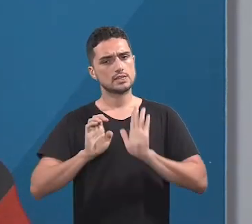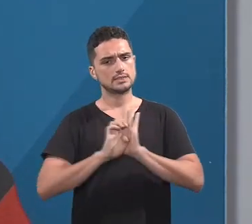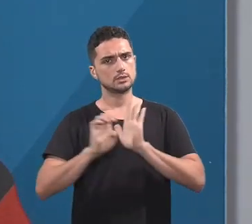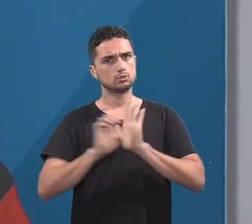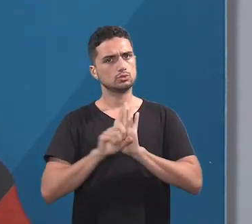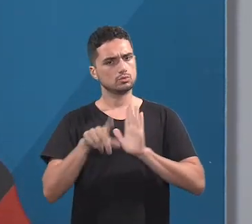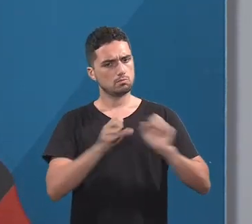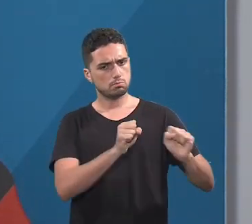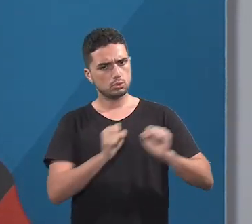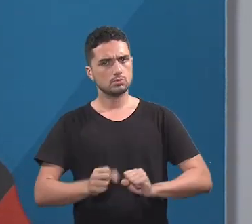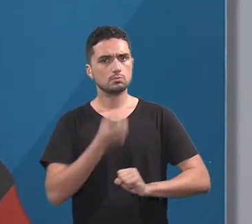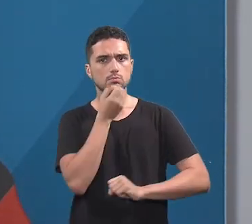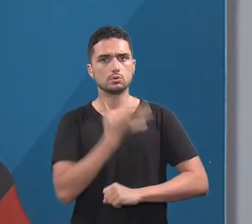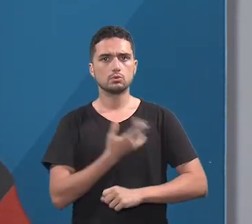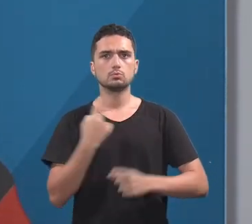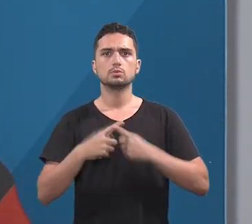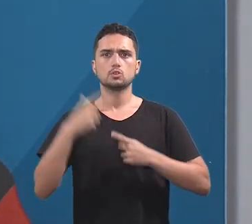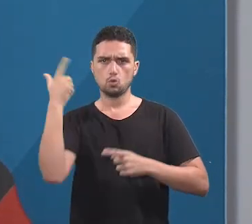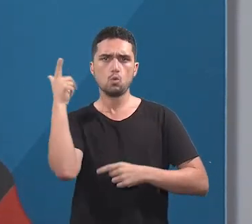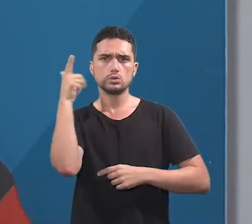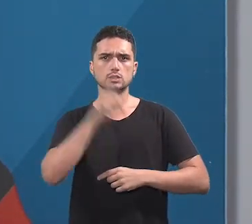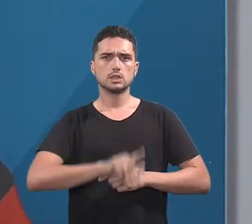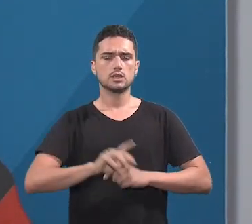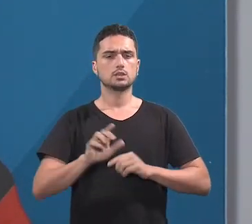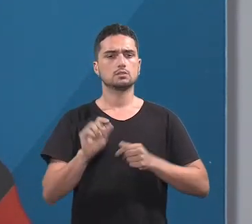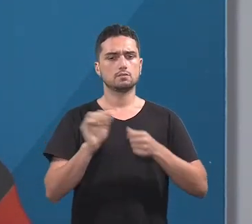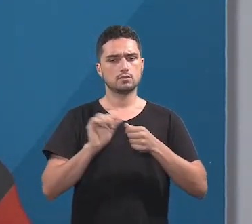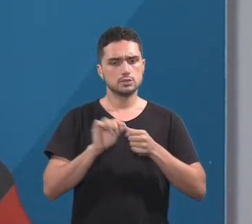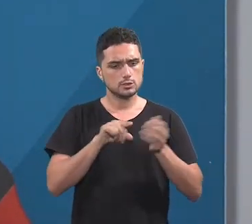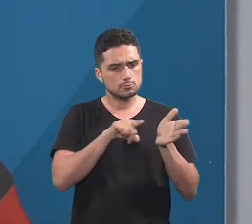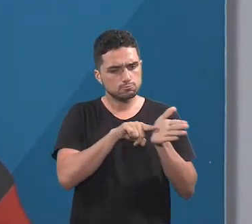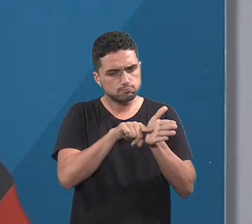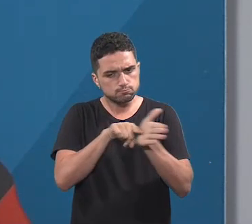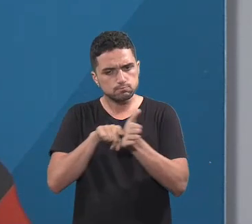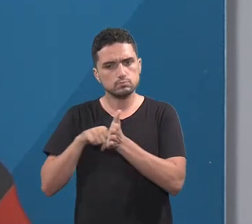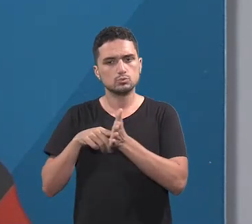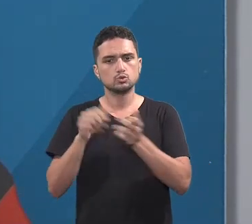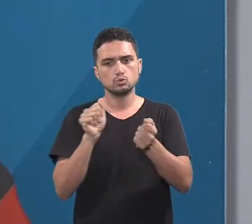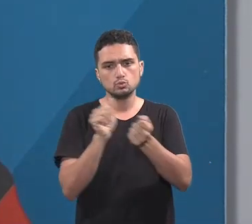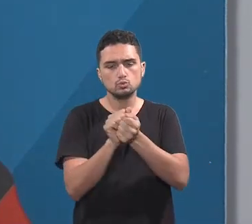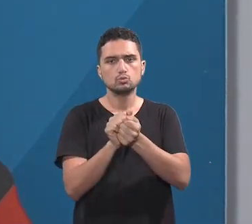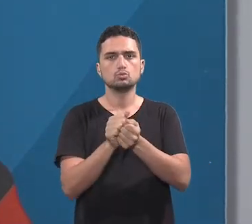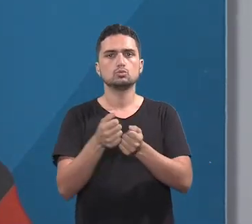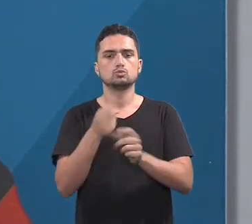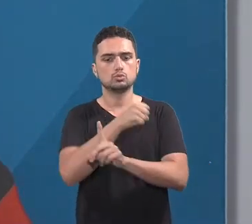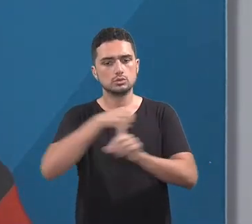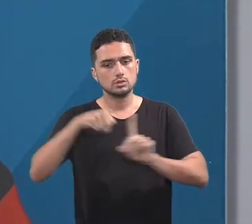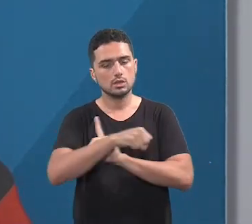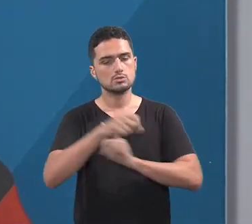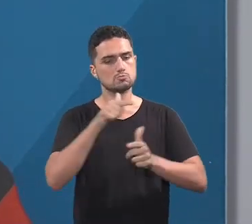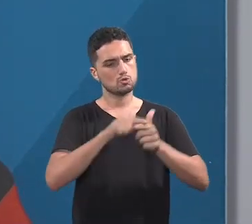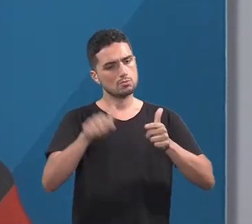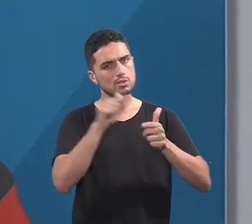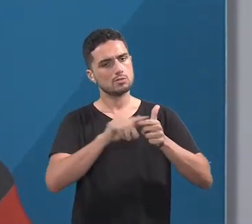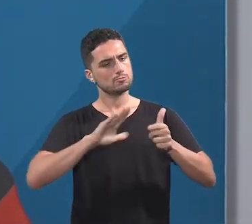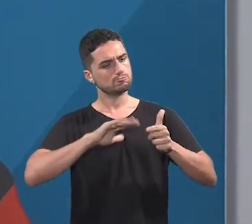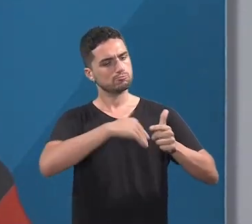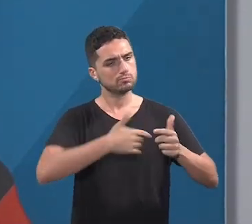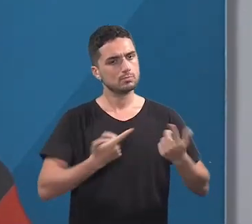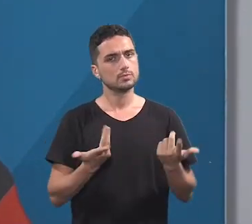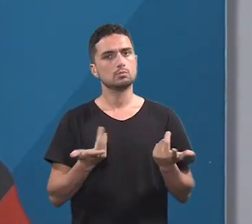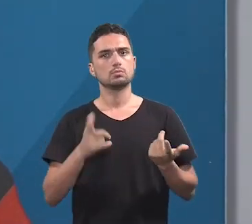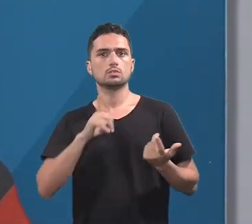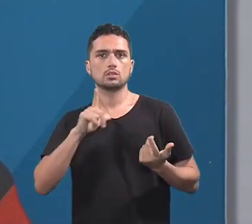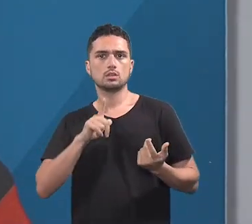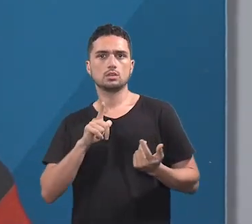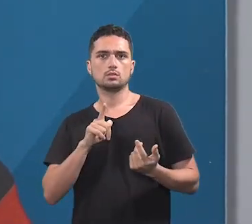é um trabalho muito bom, porque você consegue executar, você consegue estar diante da sociedade, diante do problema, então você participa um pouco